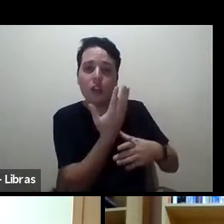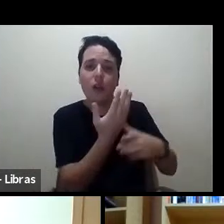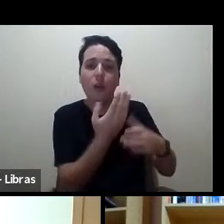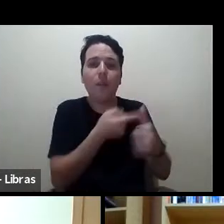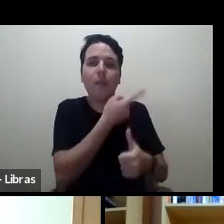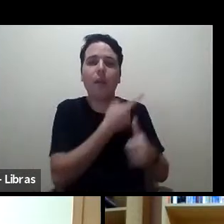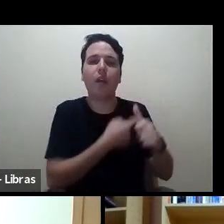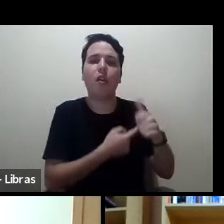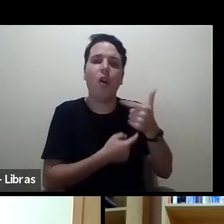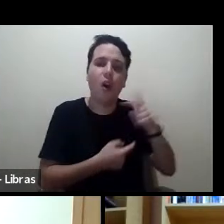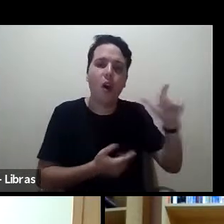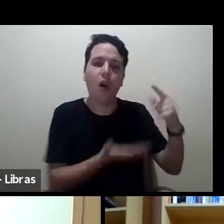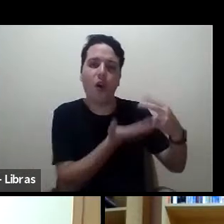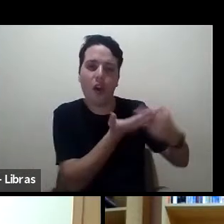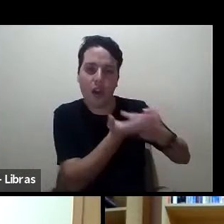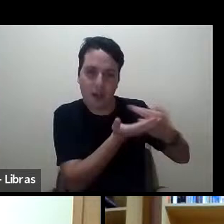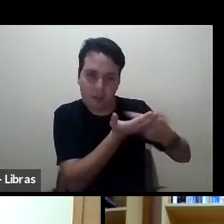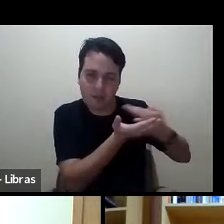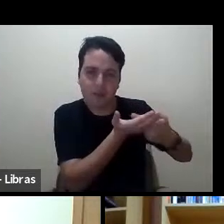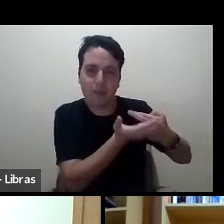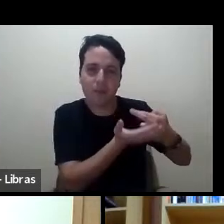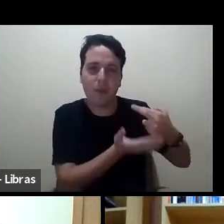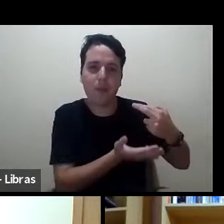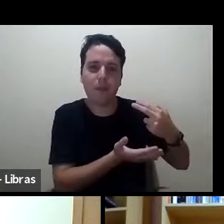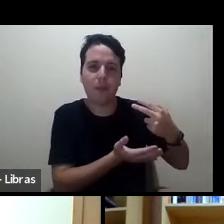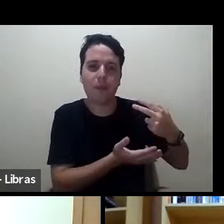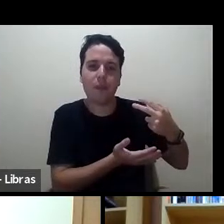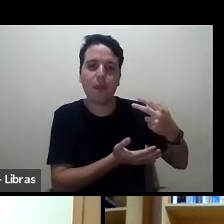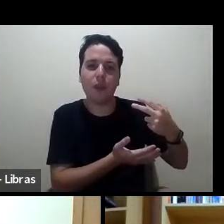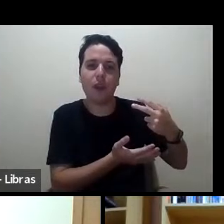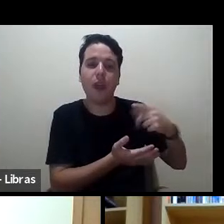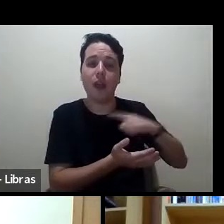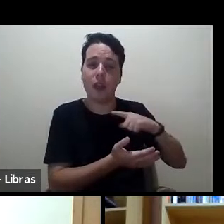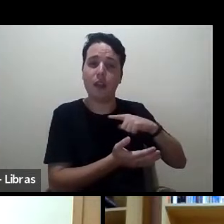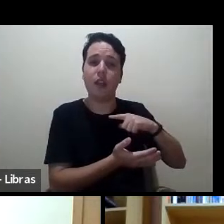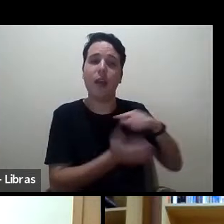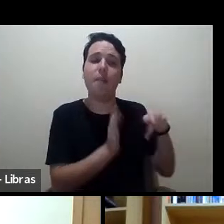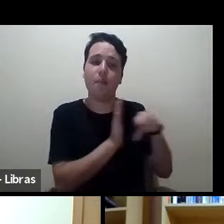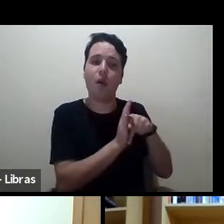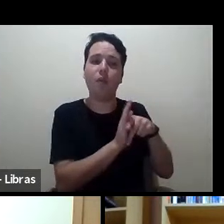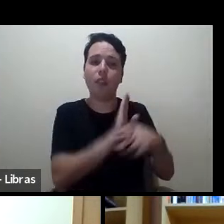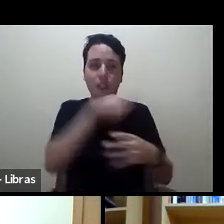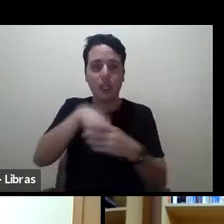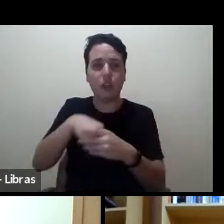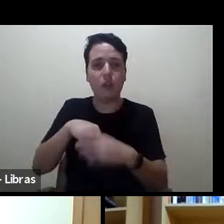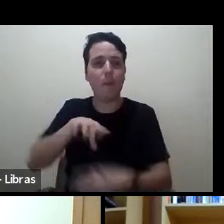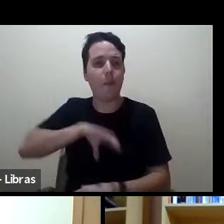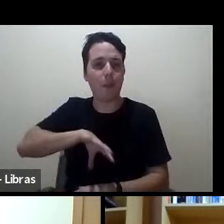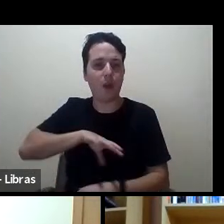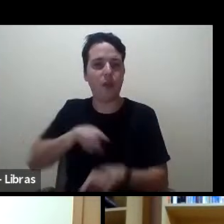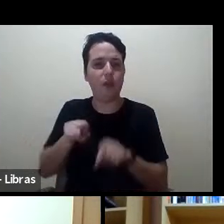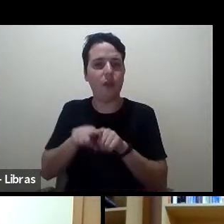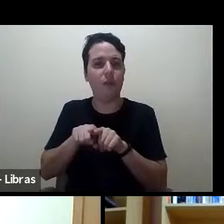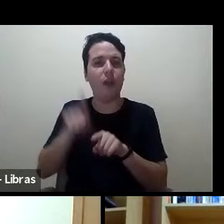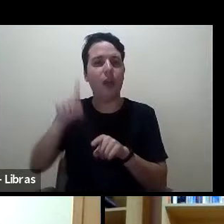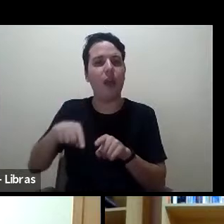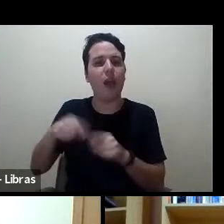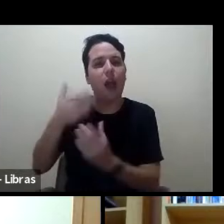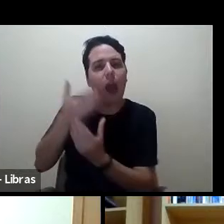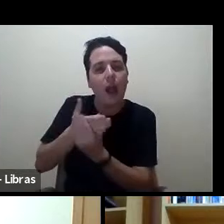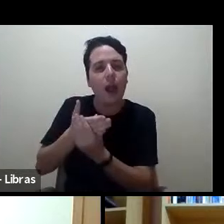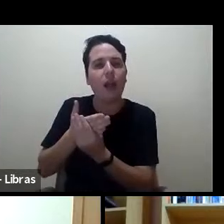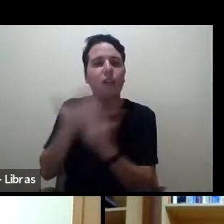Analysis Archives, que tem uma versão também em português, que é Arquivos Analíticos de Políticas